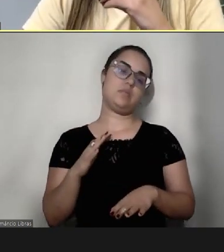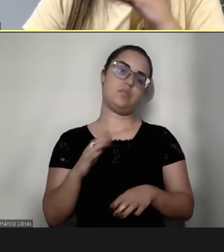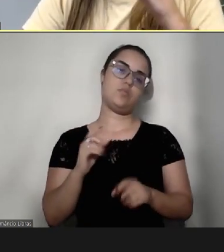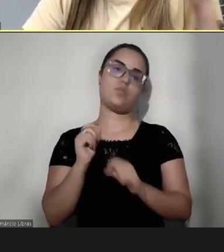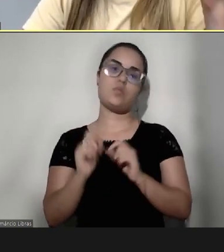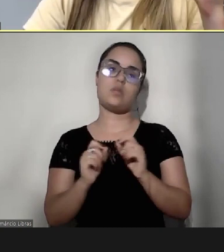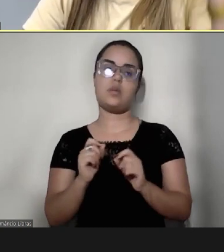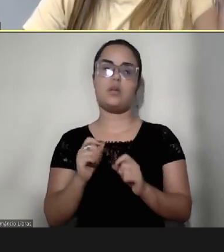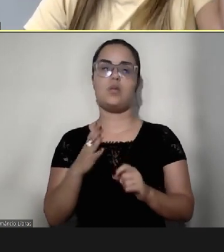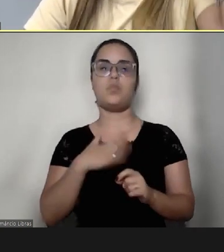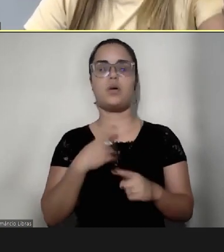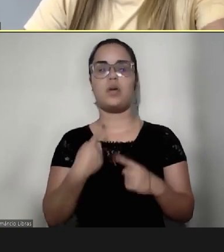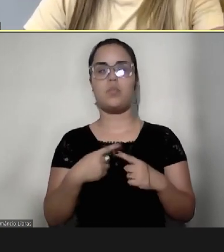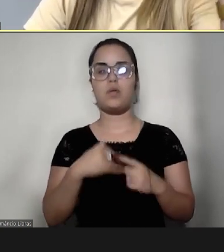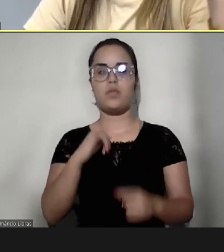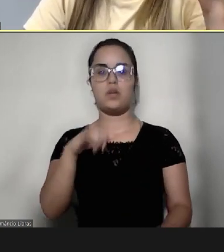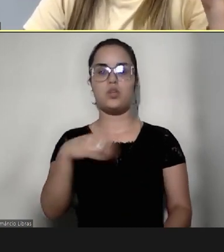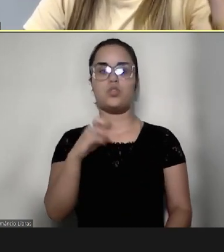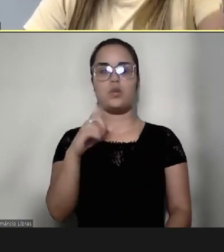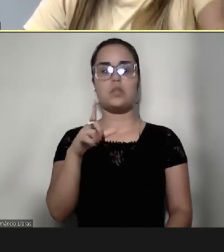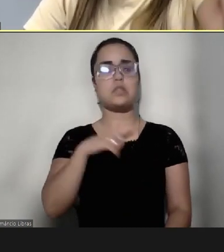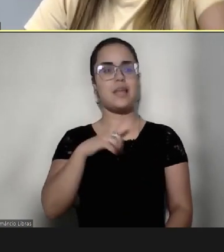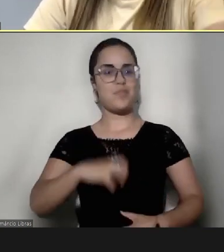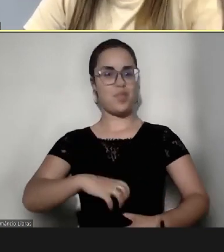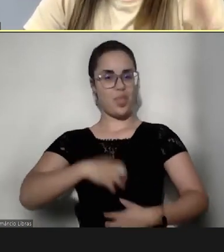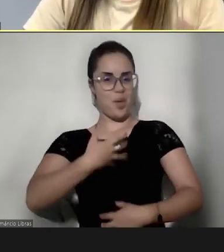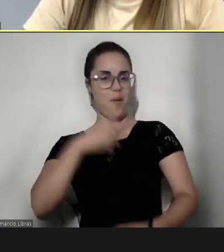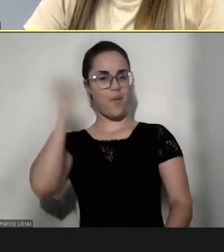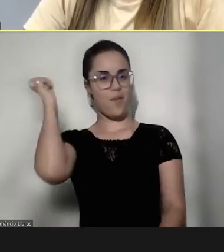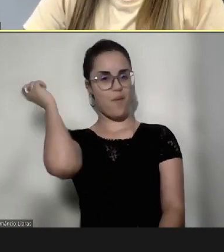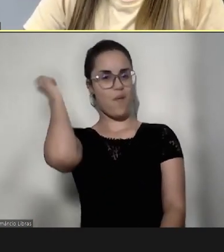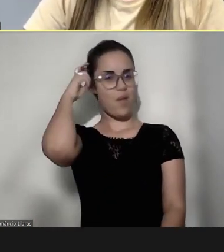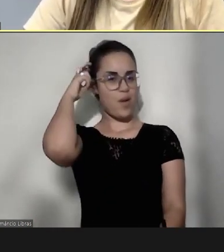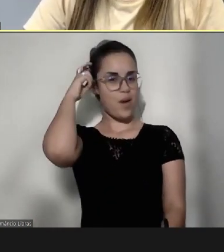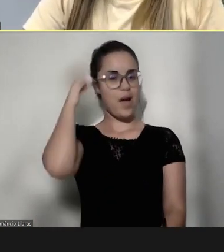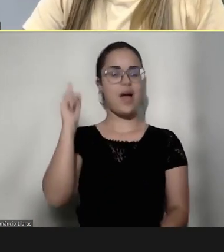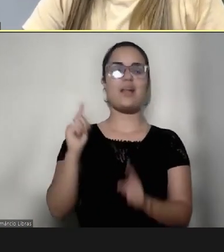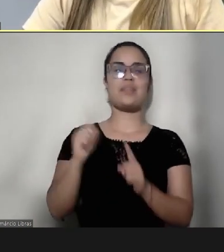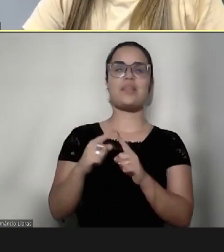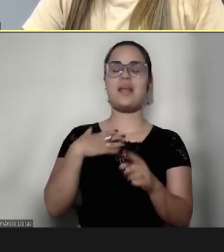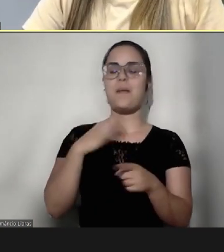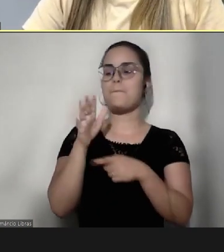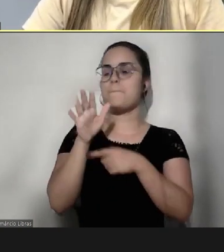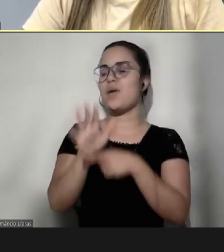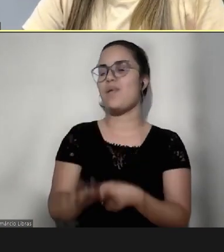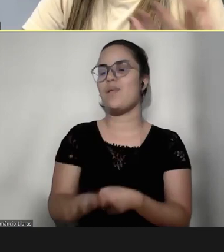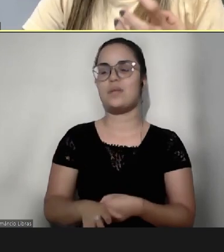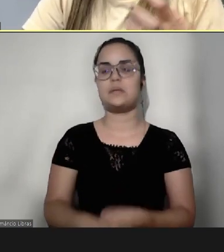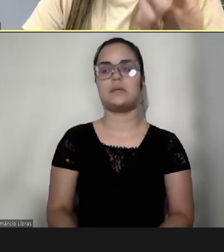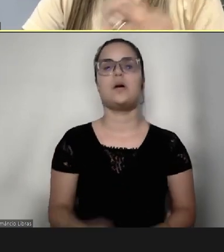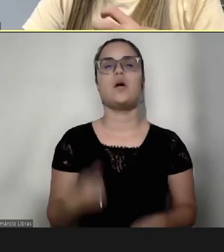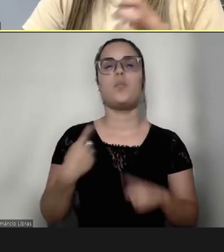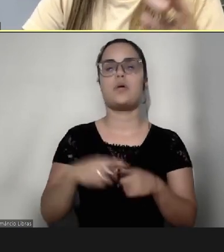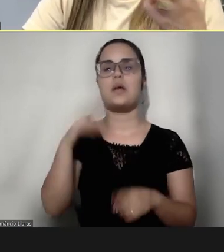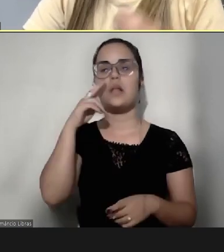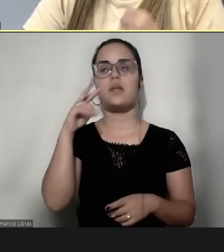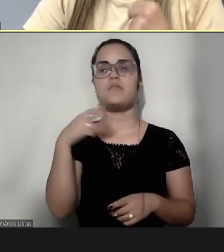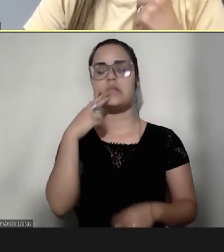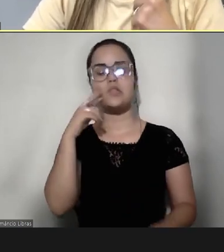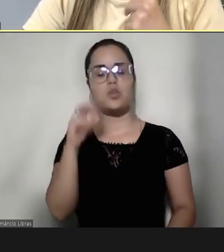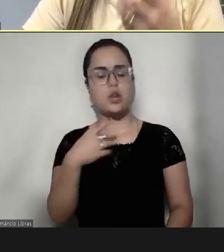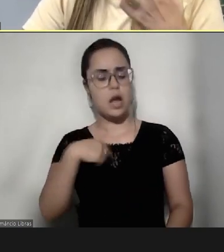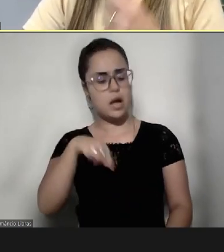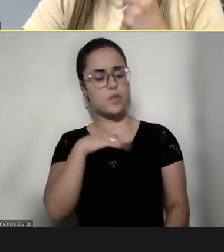o João, ele tem muito orgulho do aparelhinho dele, ele fala, ele mostra, né, porque ele vê muito esse olhar da